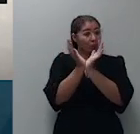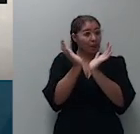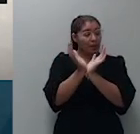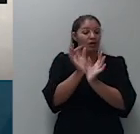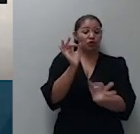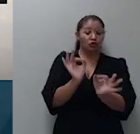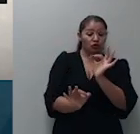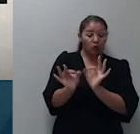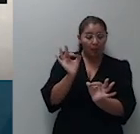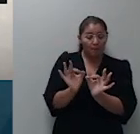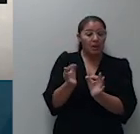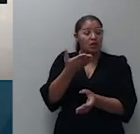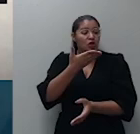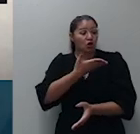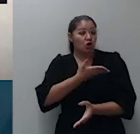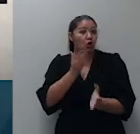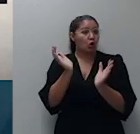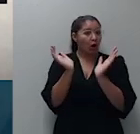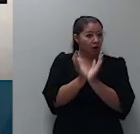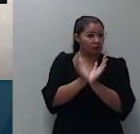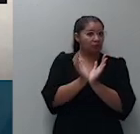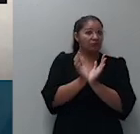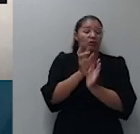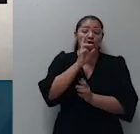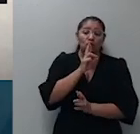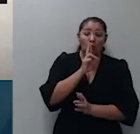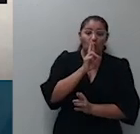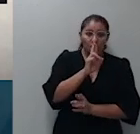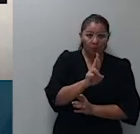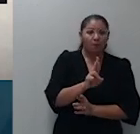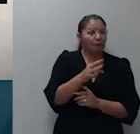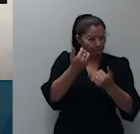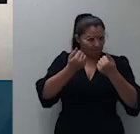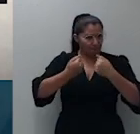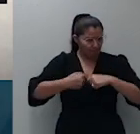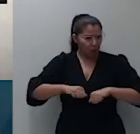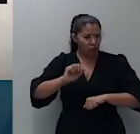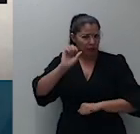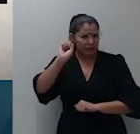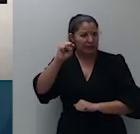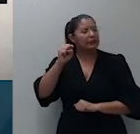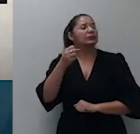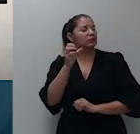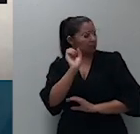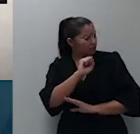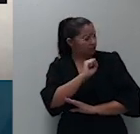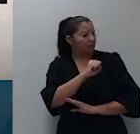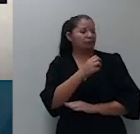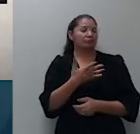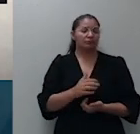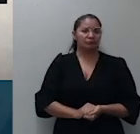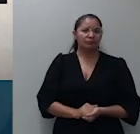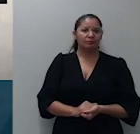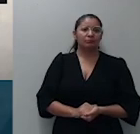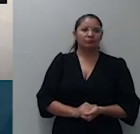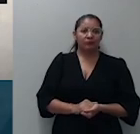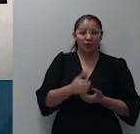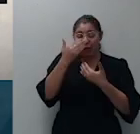decisão unânime pode ser assim de minha parte sim excelente agradeço a atenção